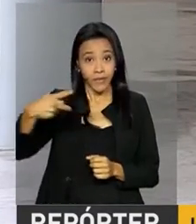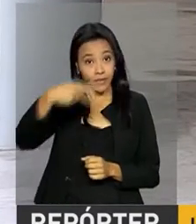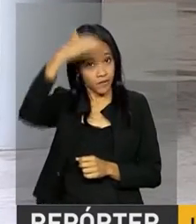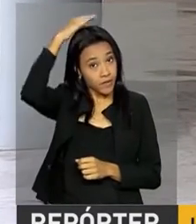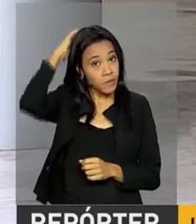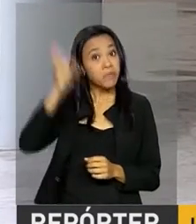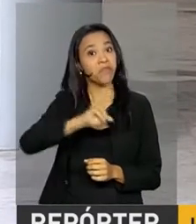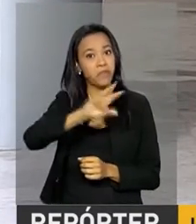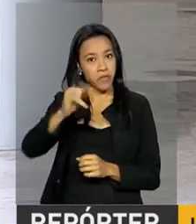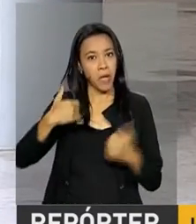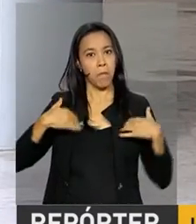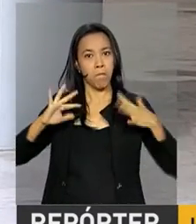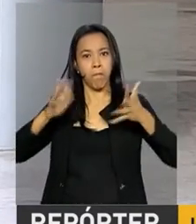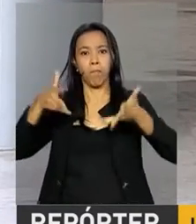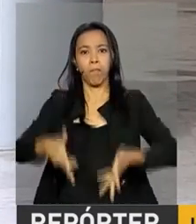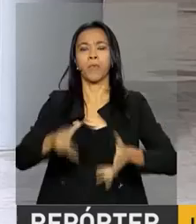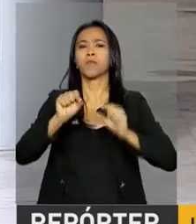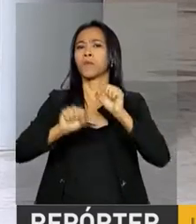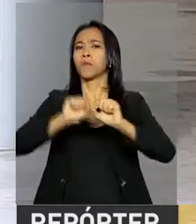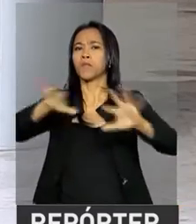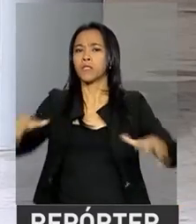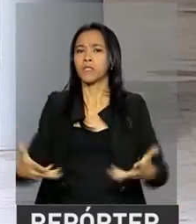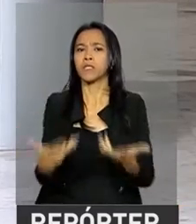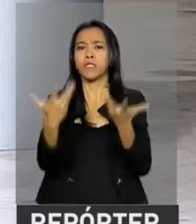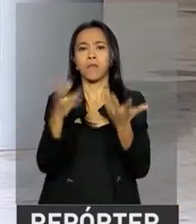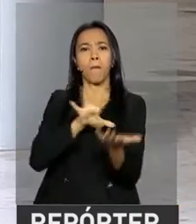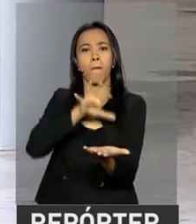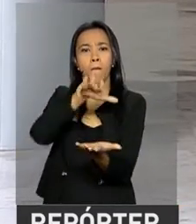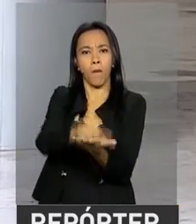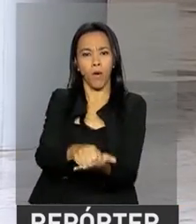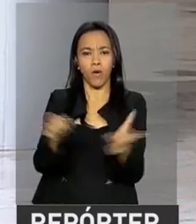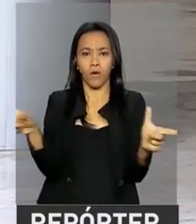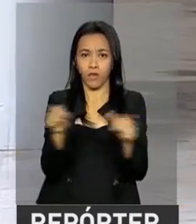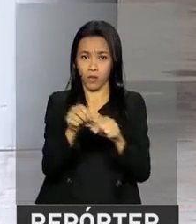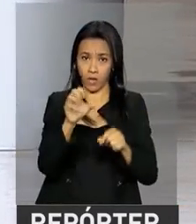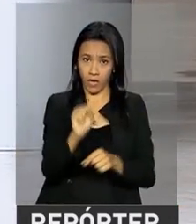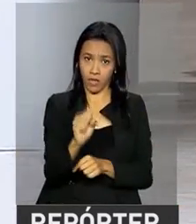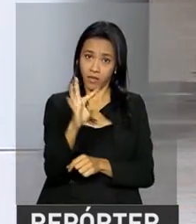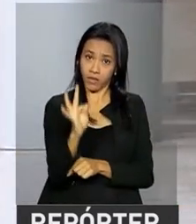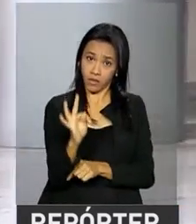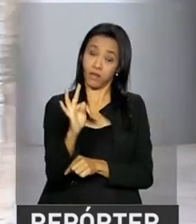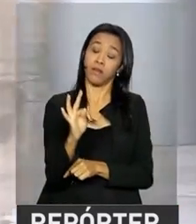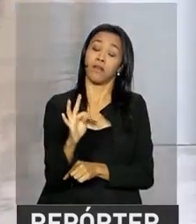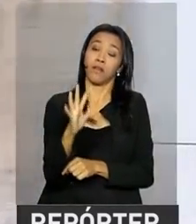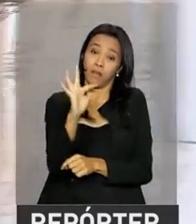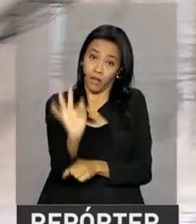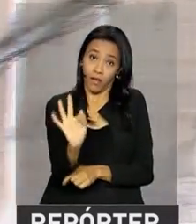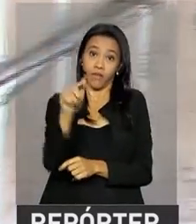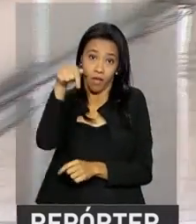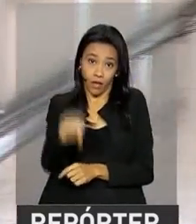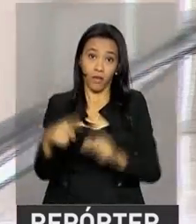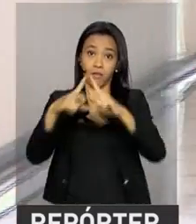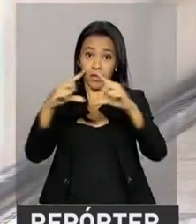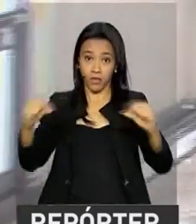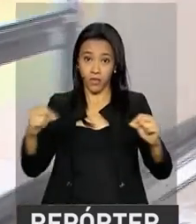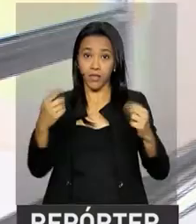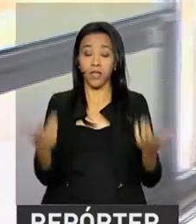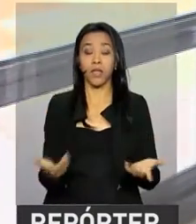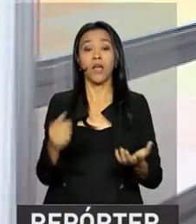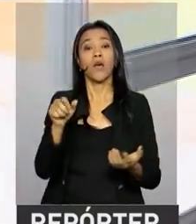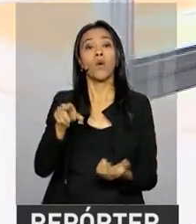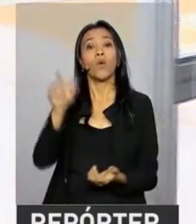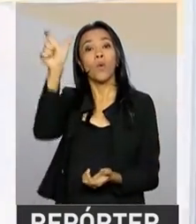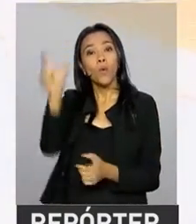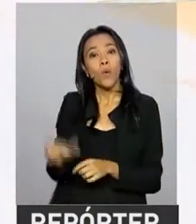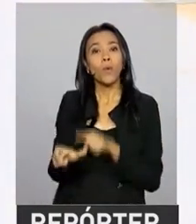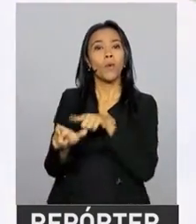inclusive, vai participar dessa cerimônia de posse que acontece hoje à tarde aqui em Brasília. O jurista Alexandre